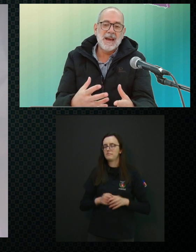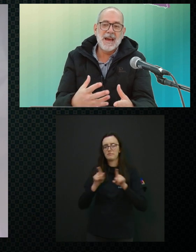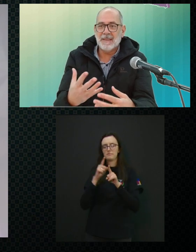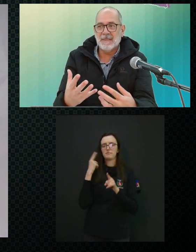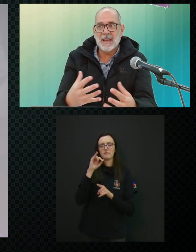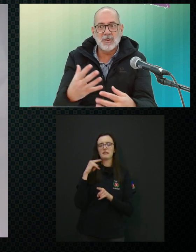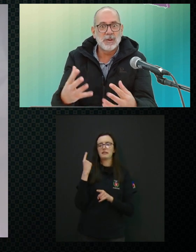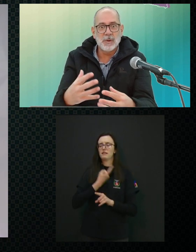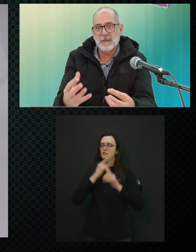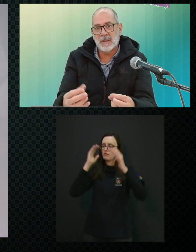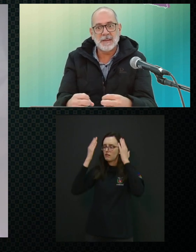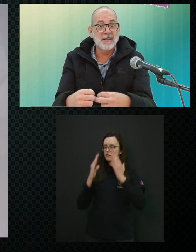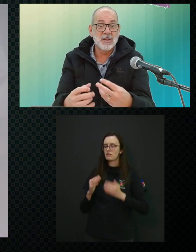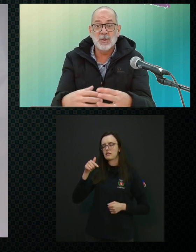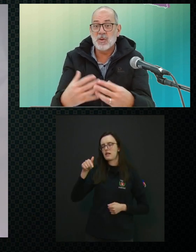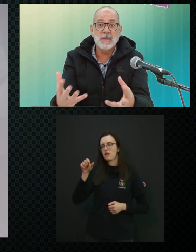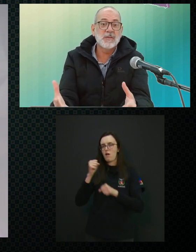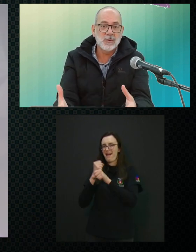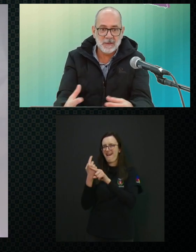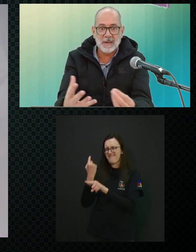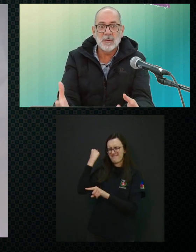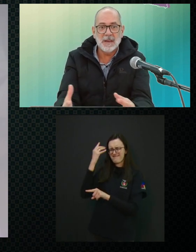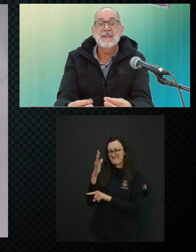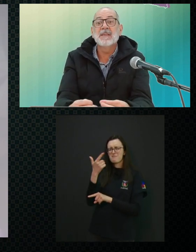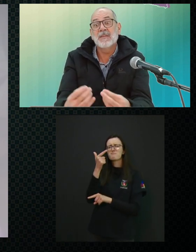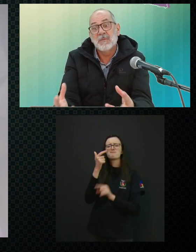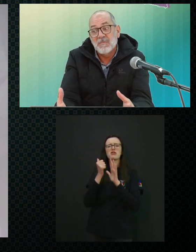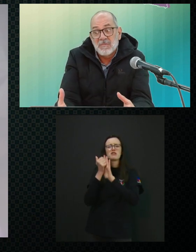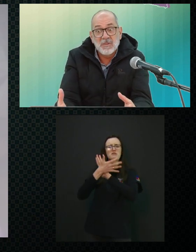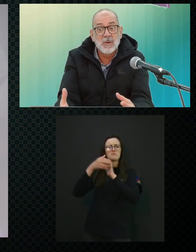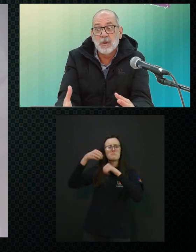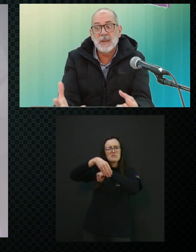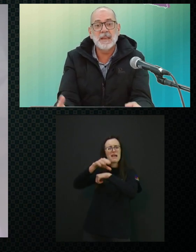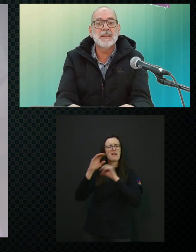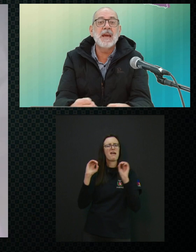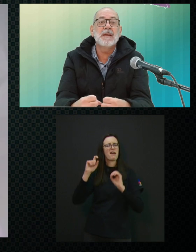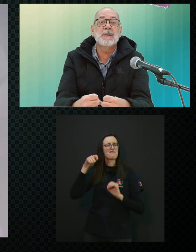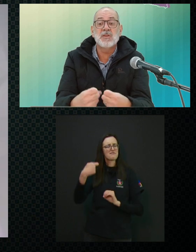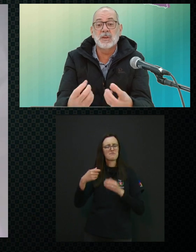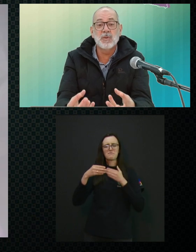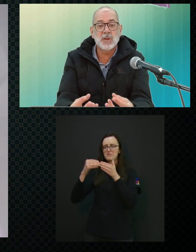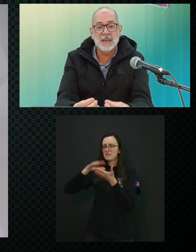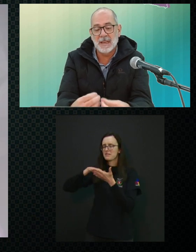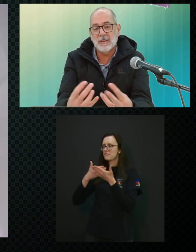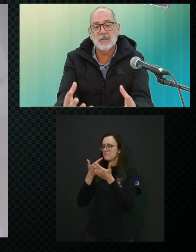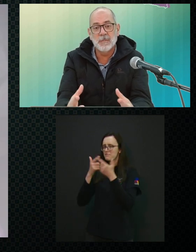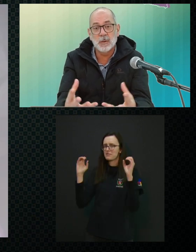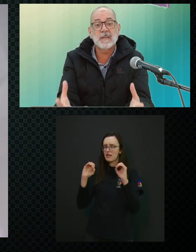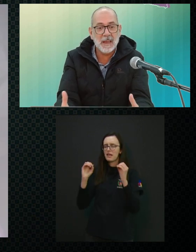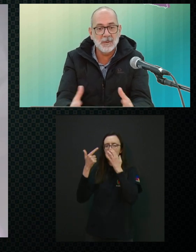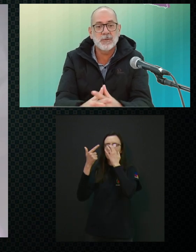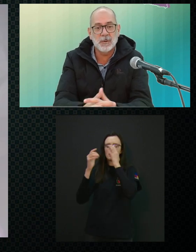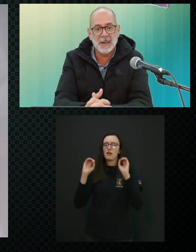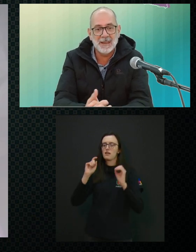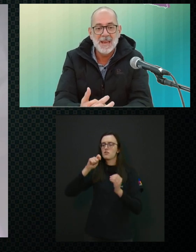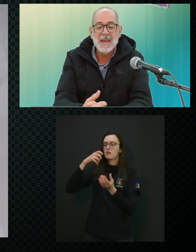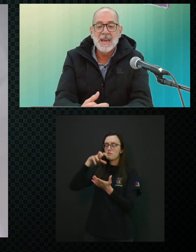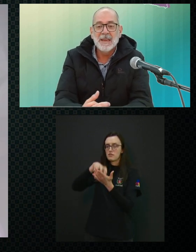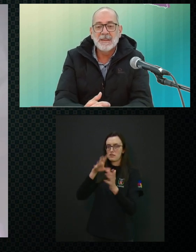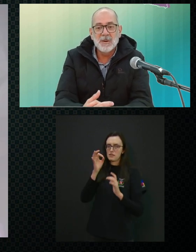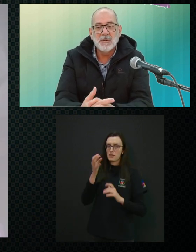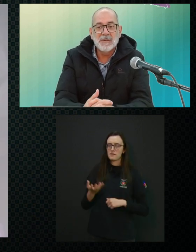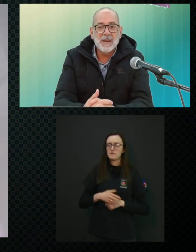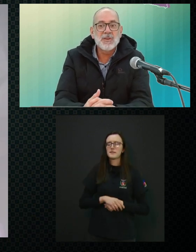analisar, sete, oito anos atrás, a não tinha uma instrução, né, sobre o guia-intérprete, não tinha nem sobre o centro, né,